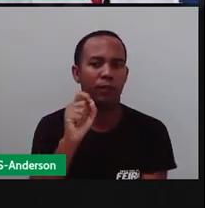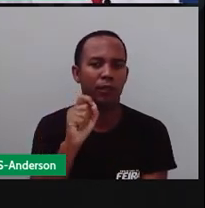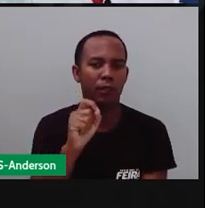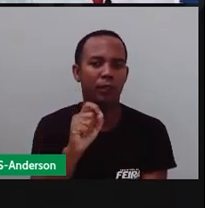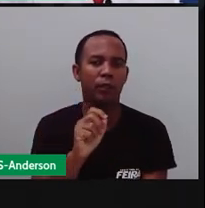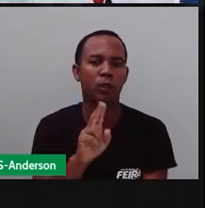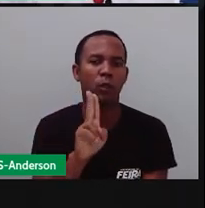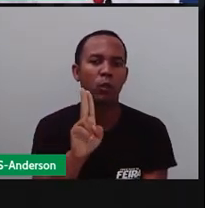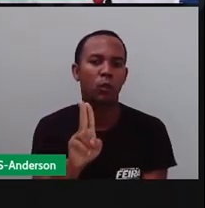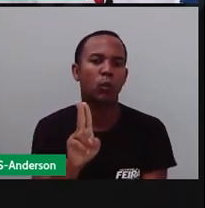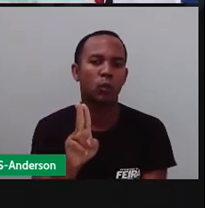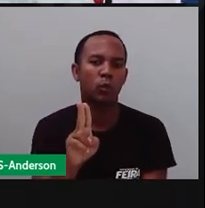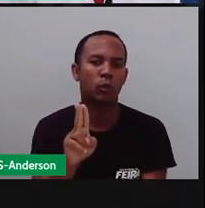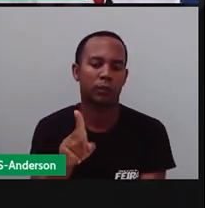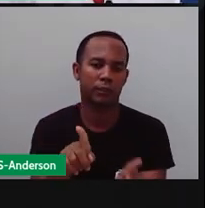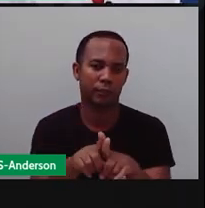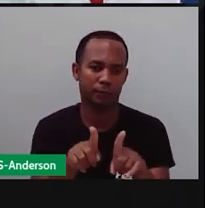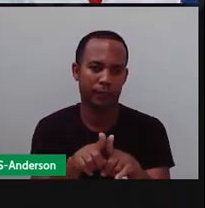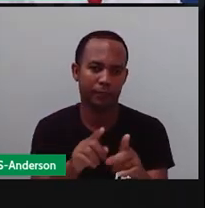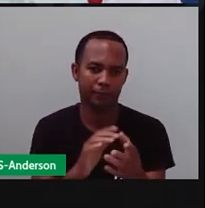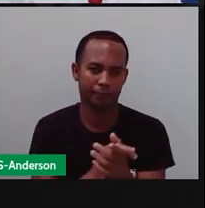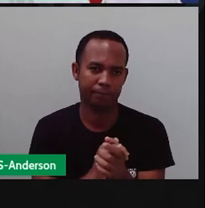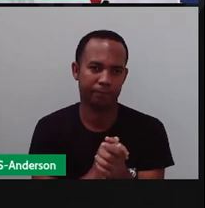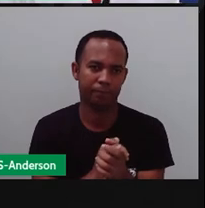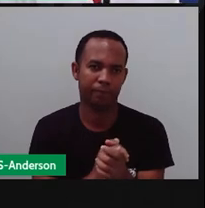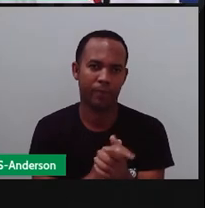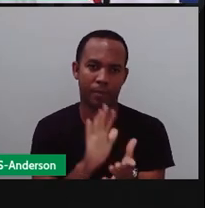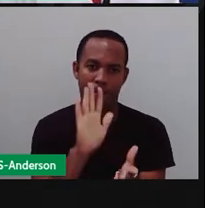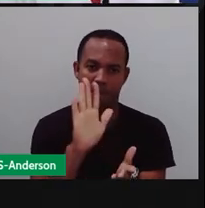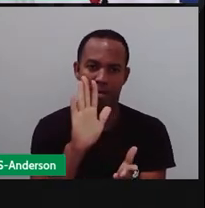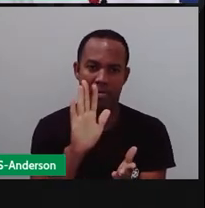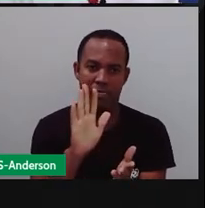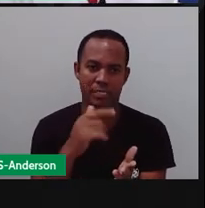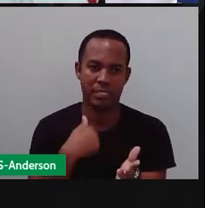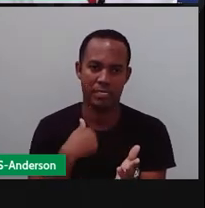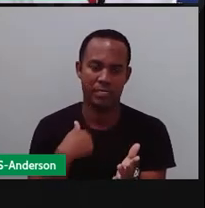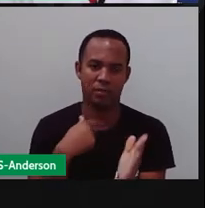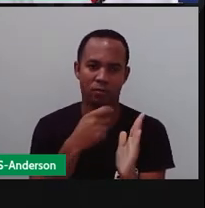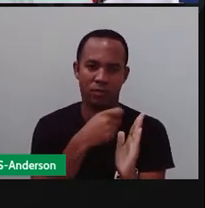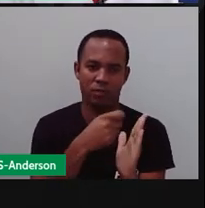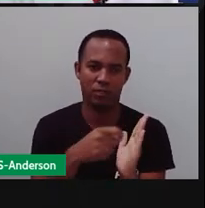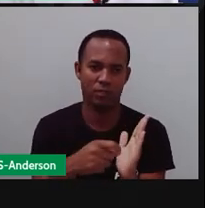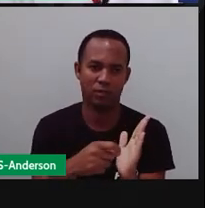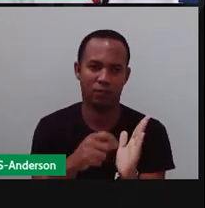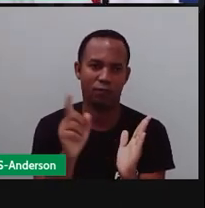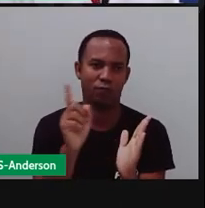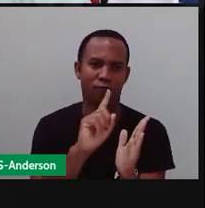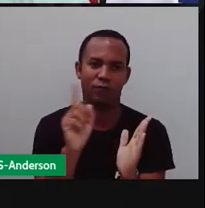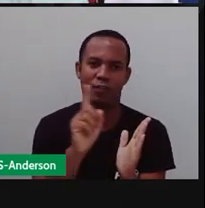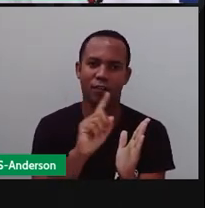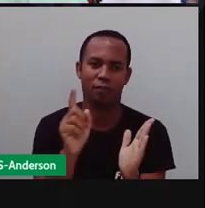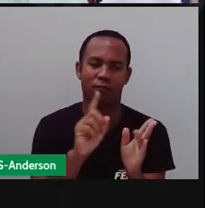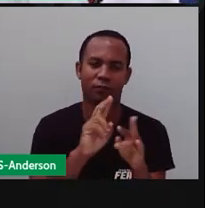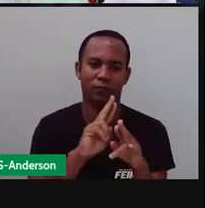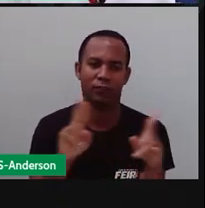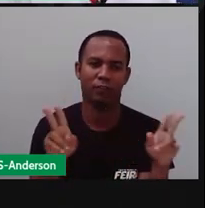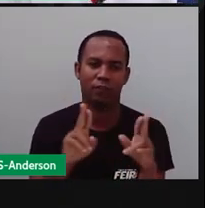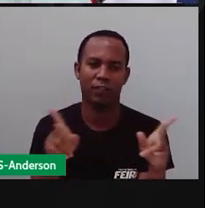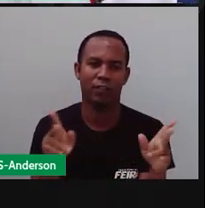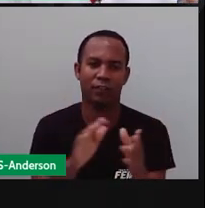U, ferido, mas eu não escrevo ferido, eu escrevo ferido, Dó, ferido,